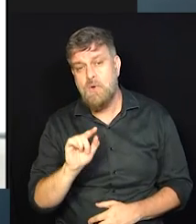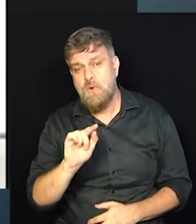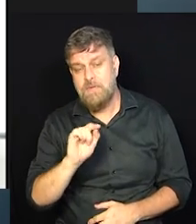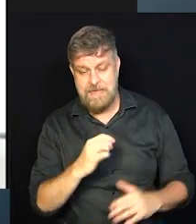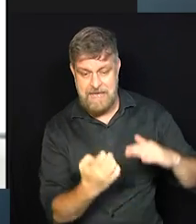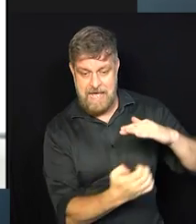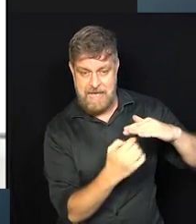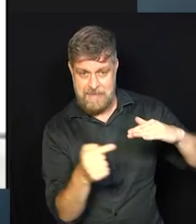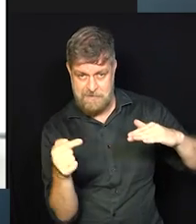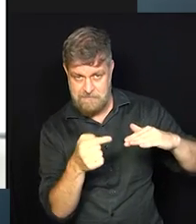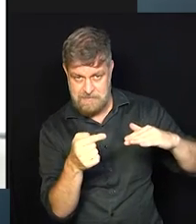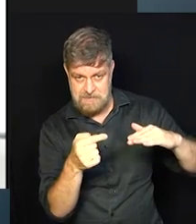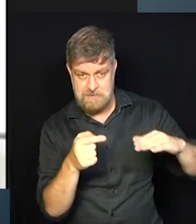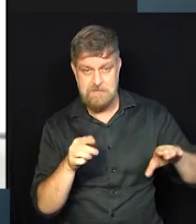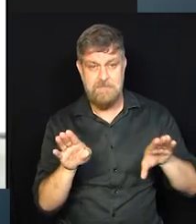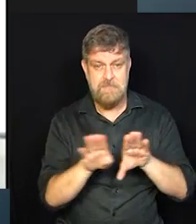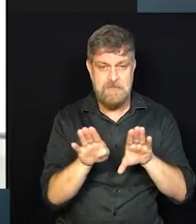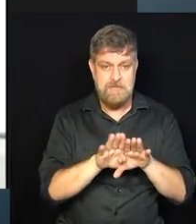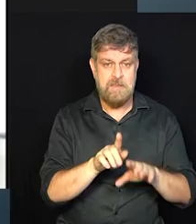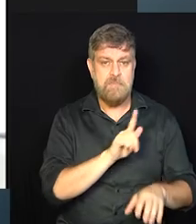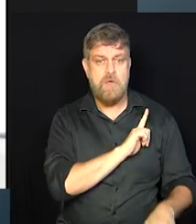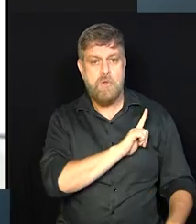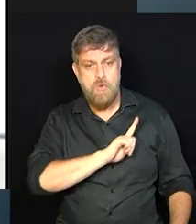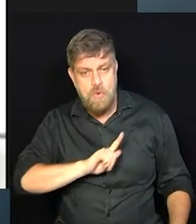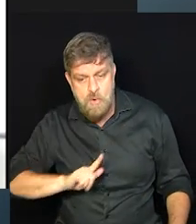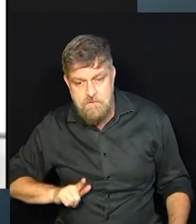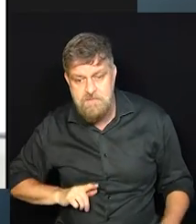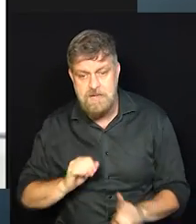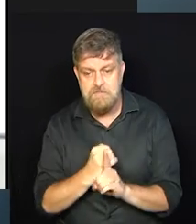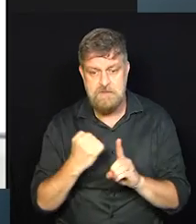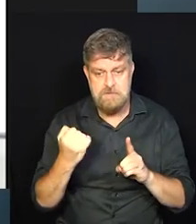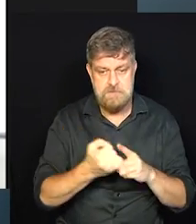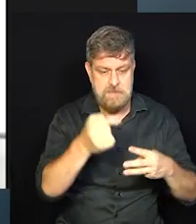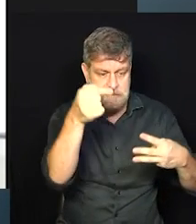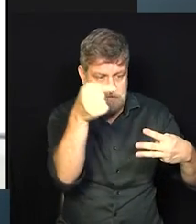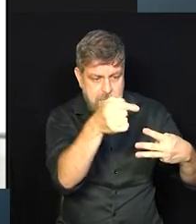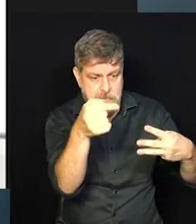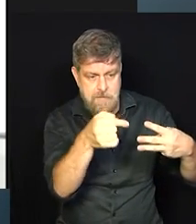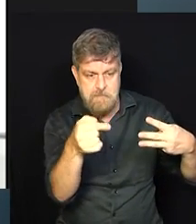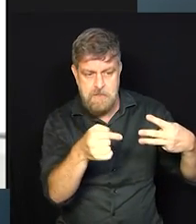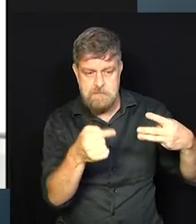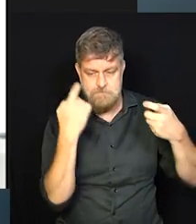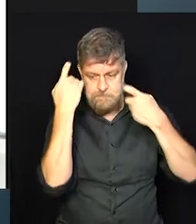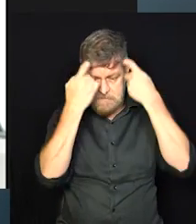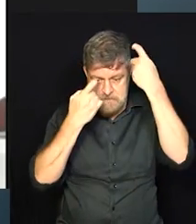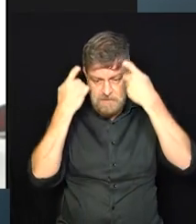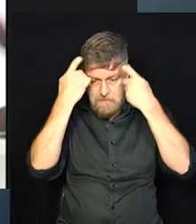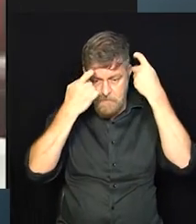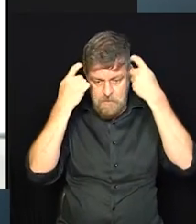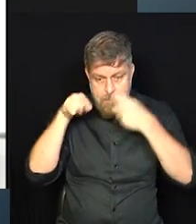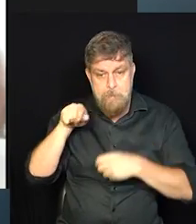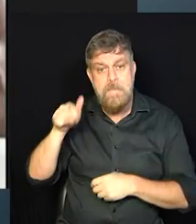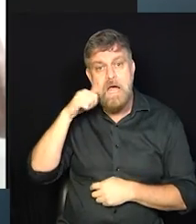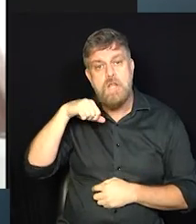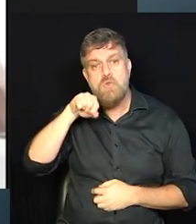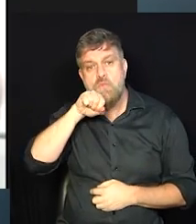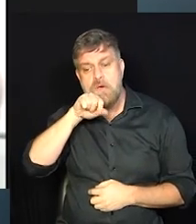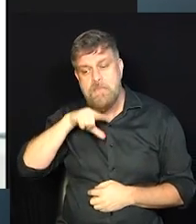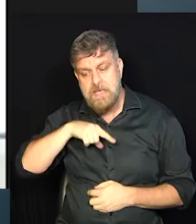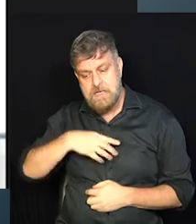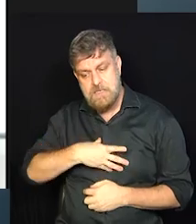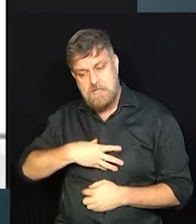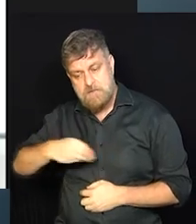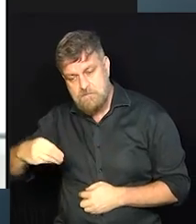pelas empresas como pelos governos como pela sociedade como um todo, né? A gente entende que